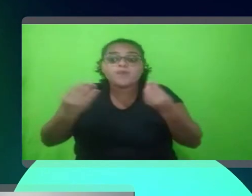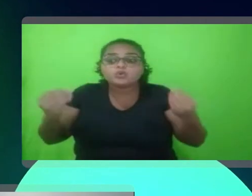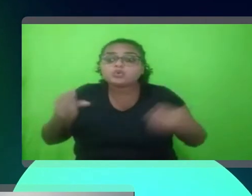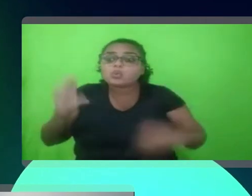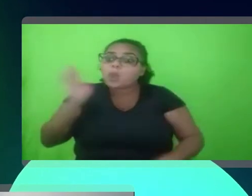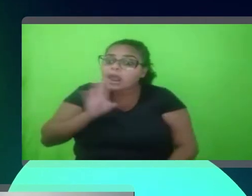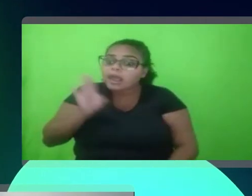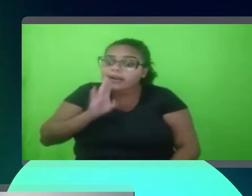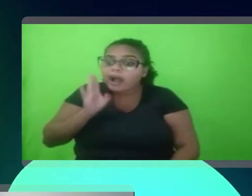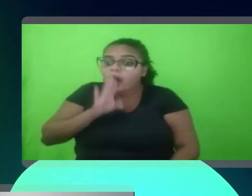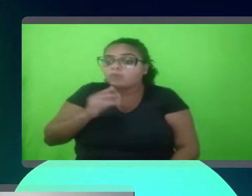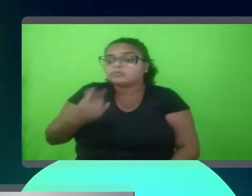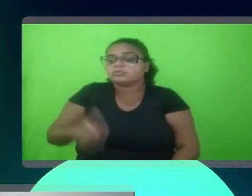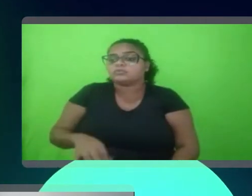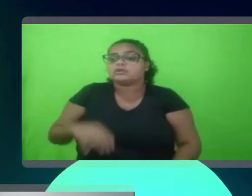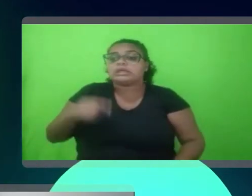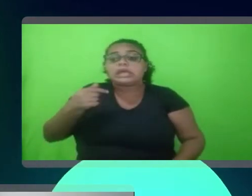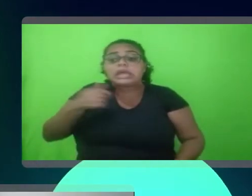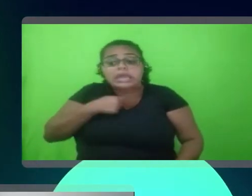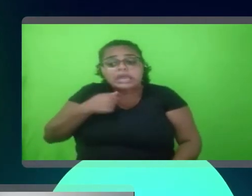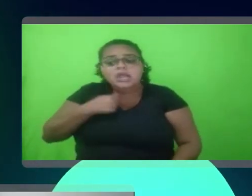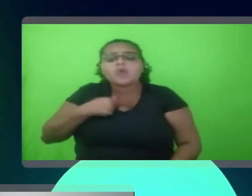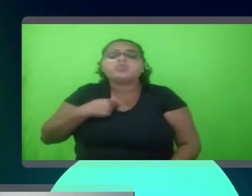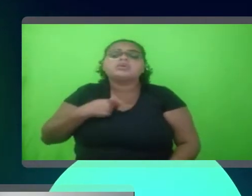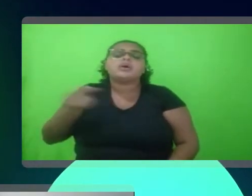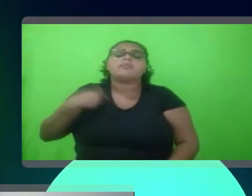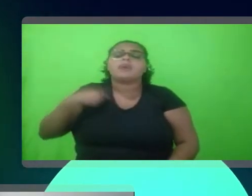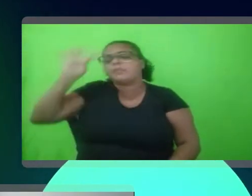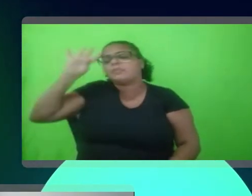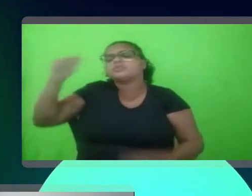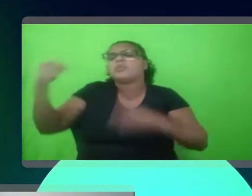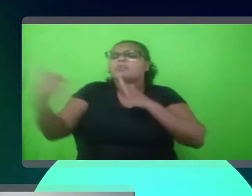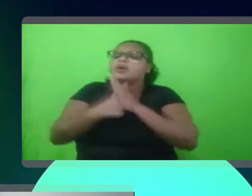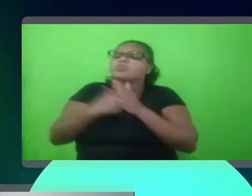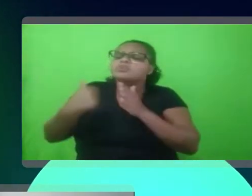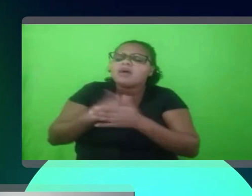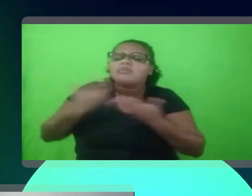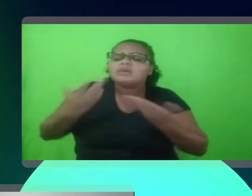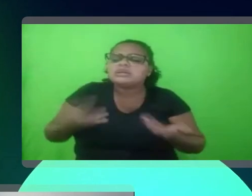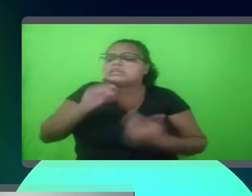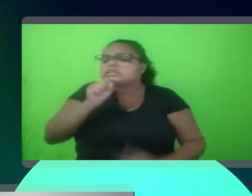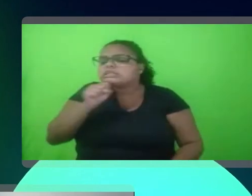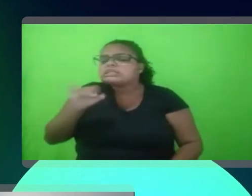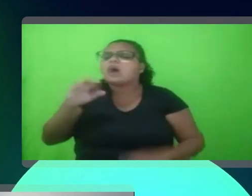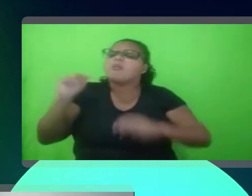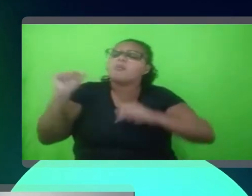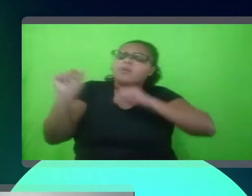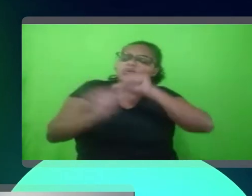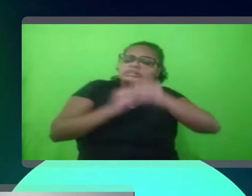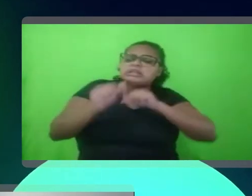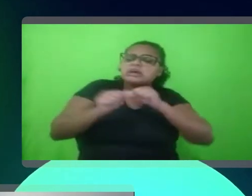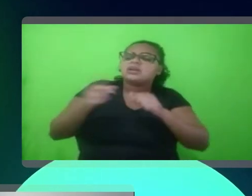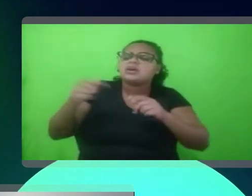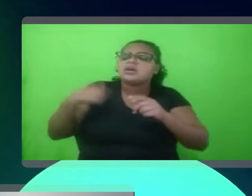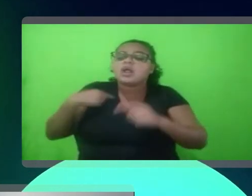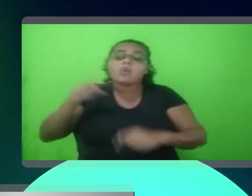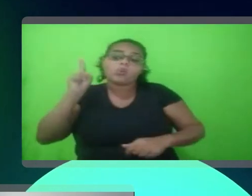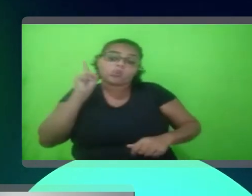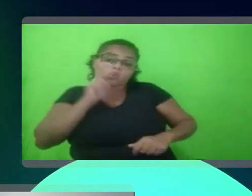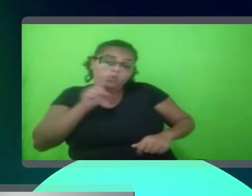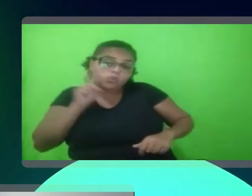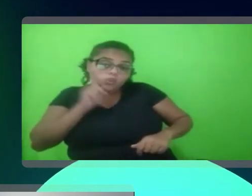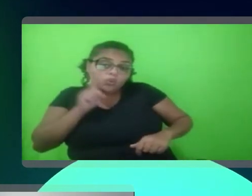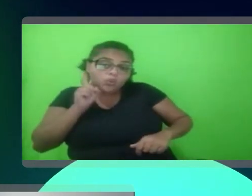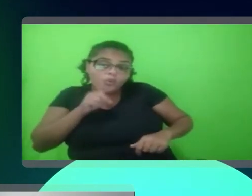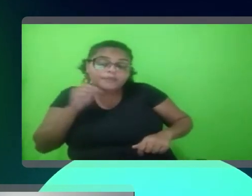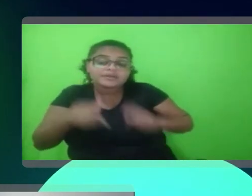Então, essa é a questão, entendeu? Porque foi o que eu estava me perguntando. Se a mudança da Americanas tal como